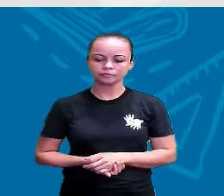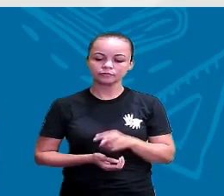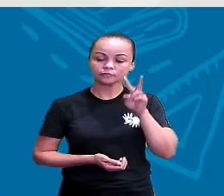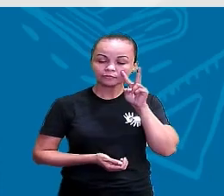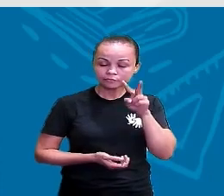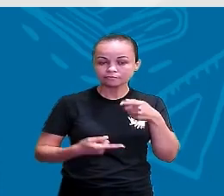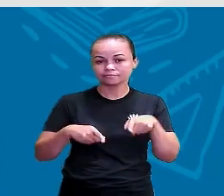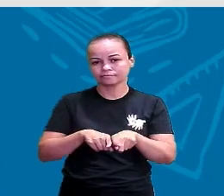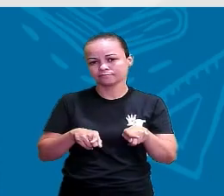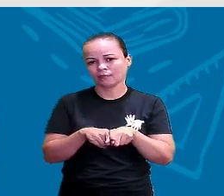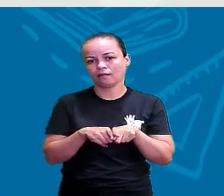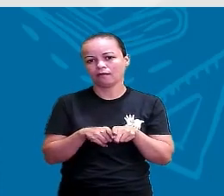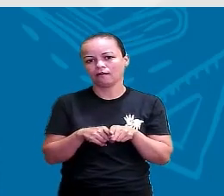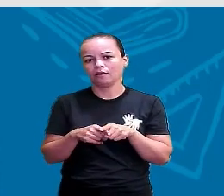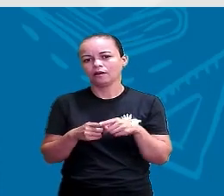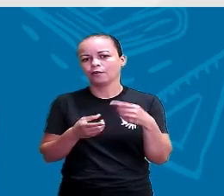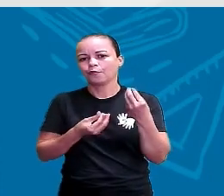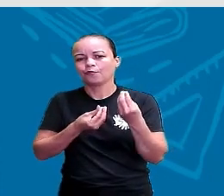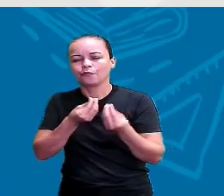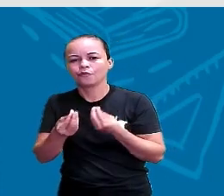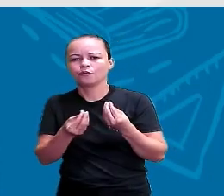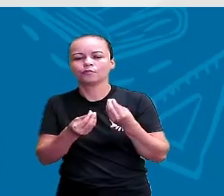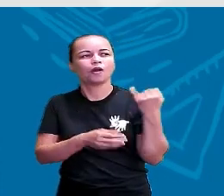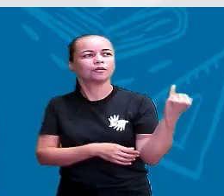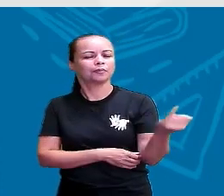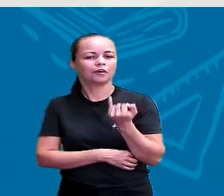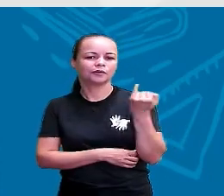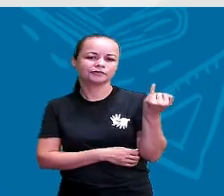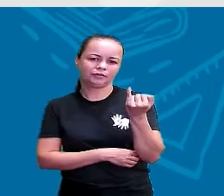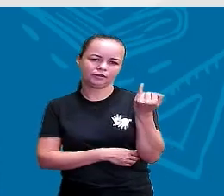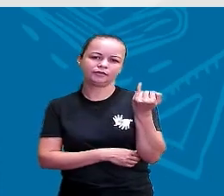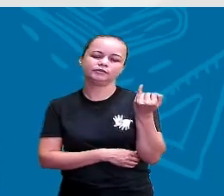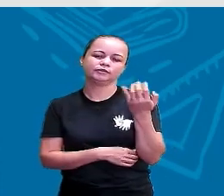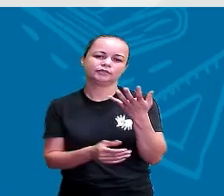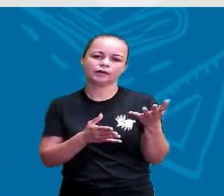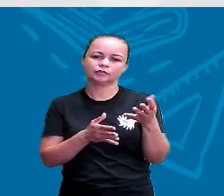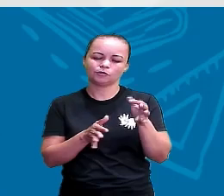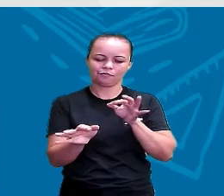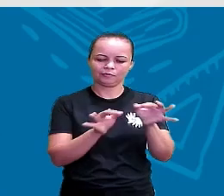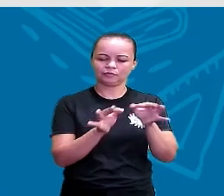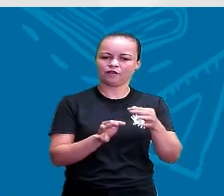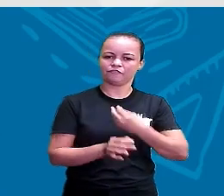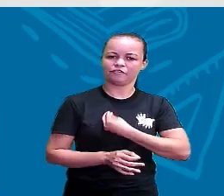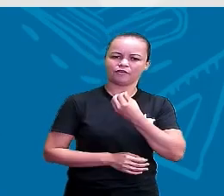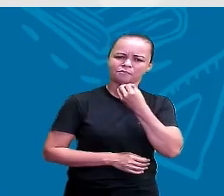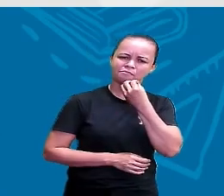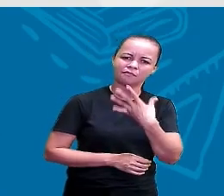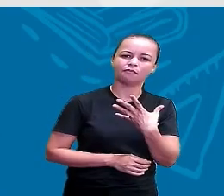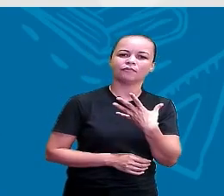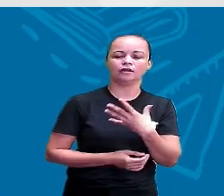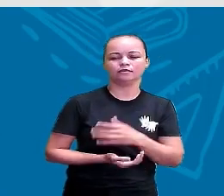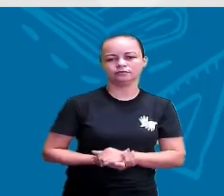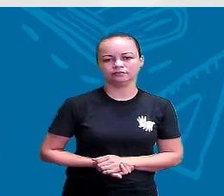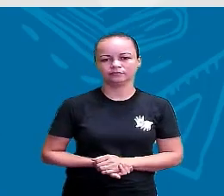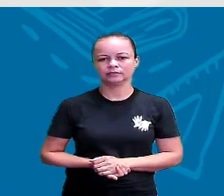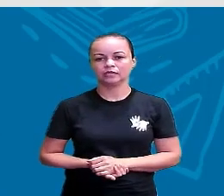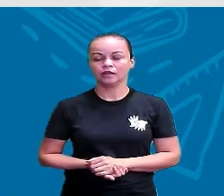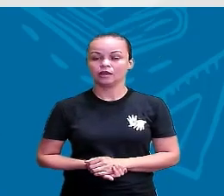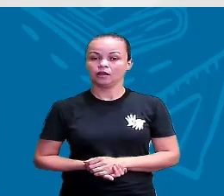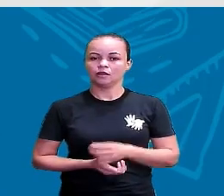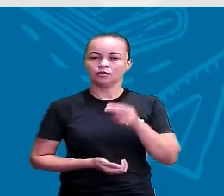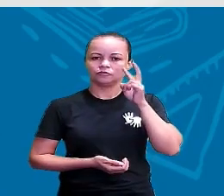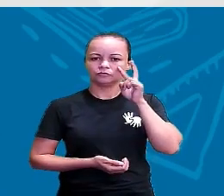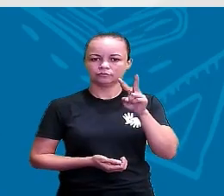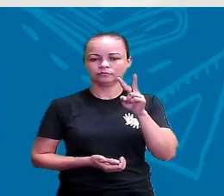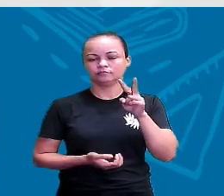como é importante se organizar para viver bem, certo? A gente viu que desde o